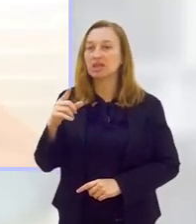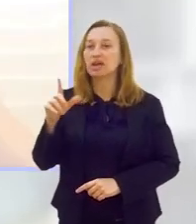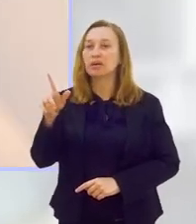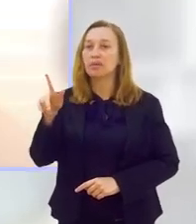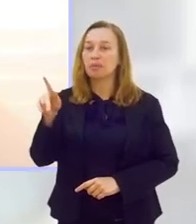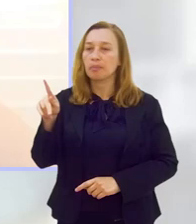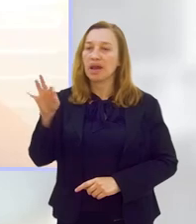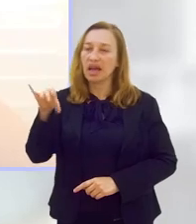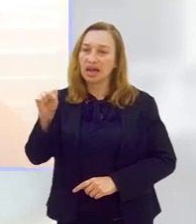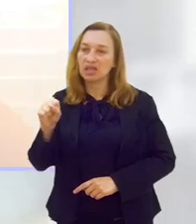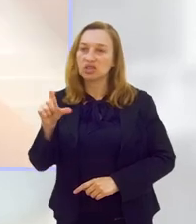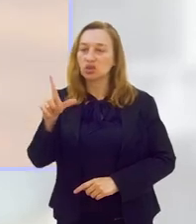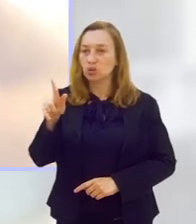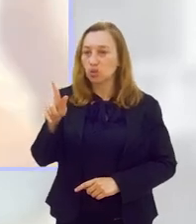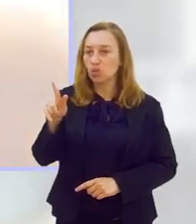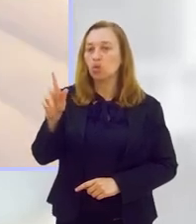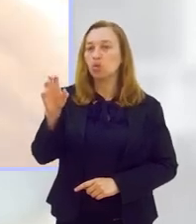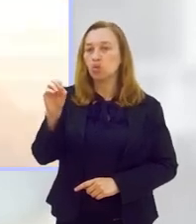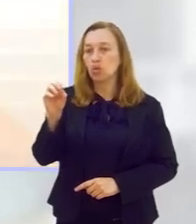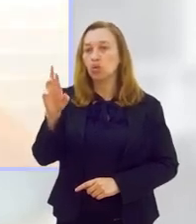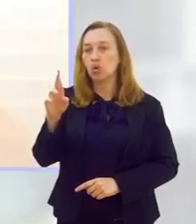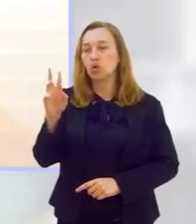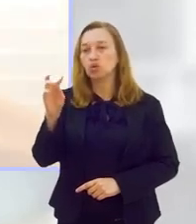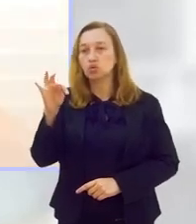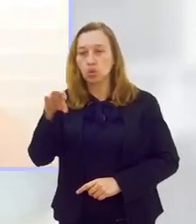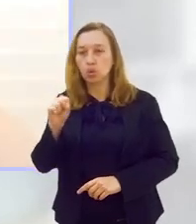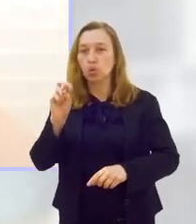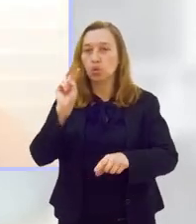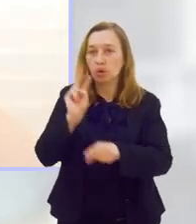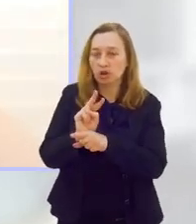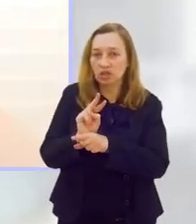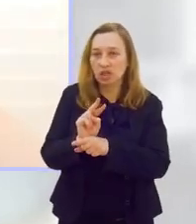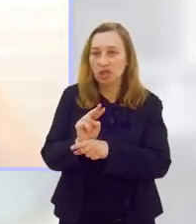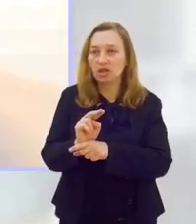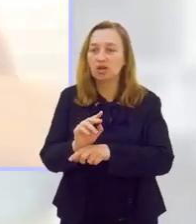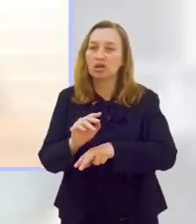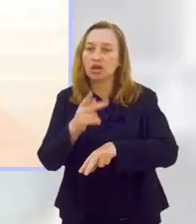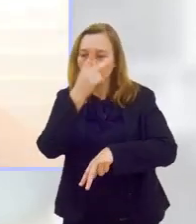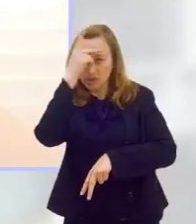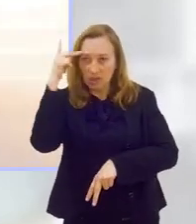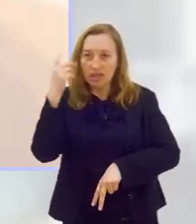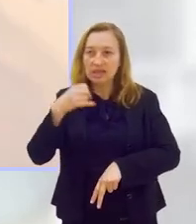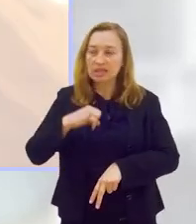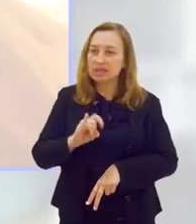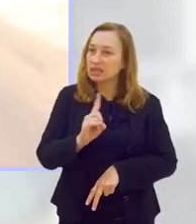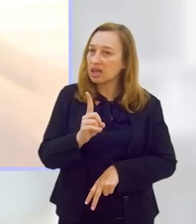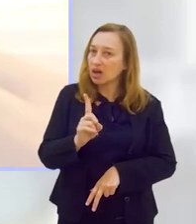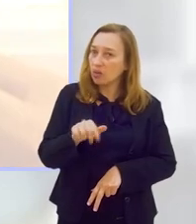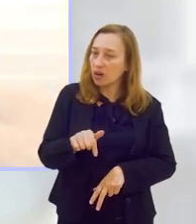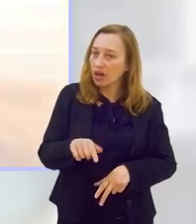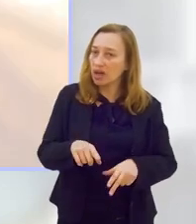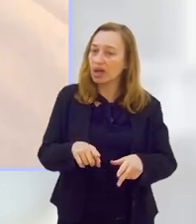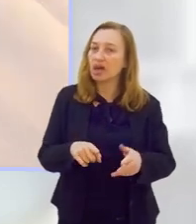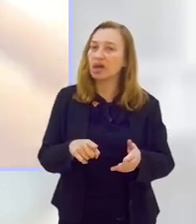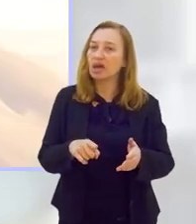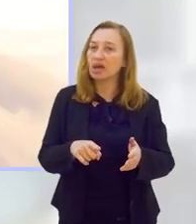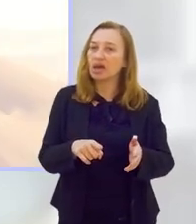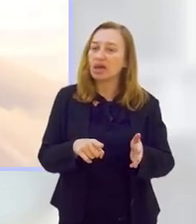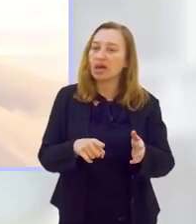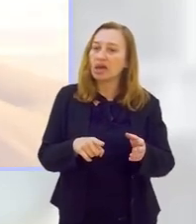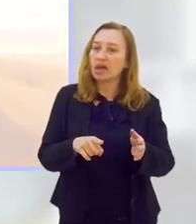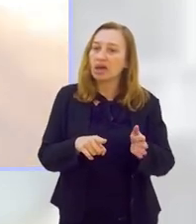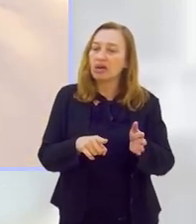Isso protege o paciente, porque se ele não é rastreado e inicia atividade